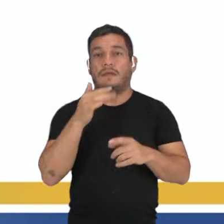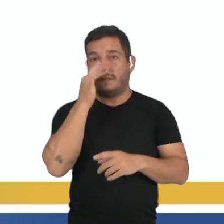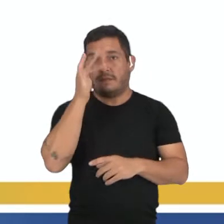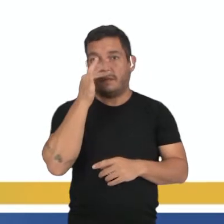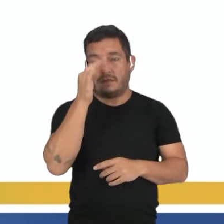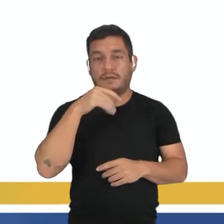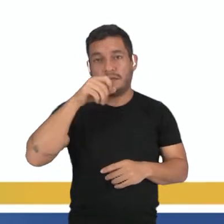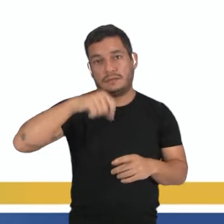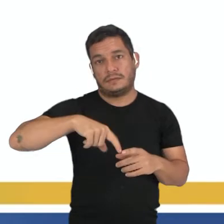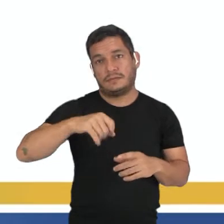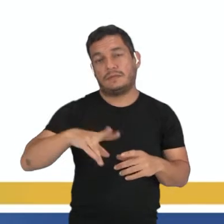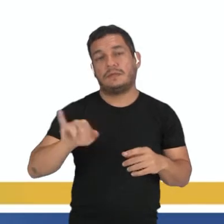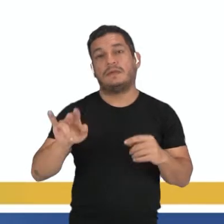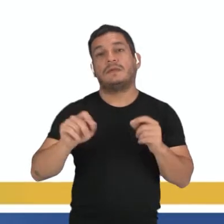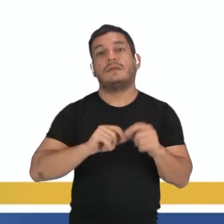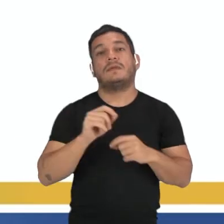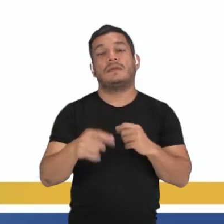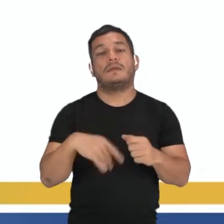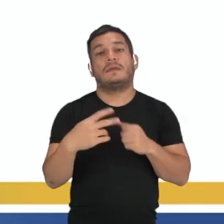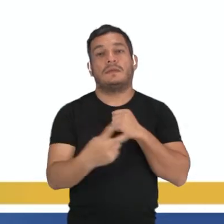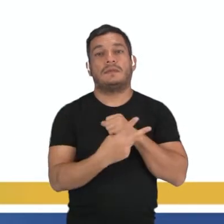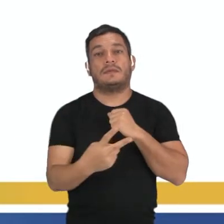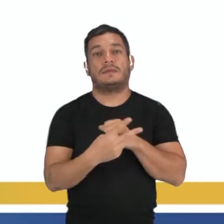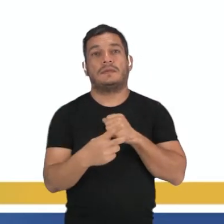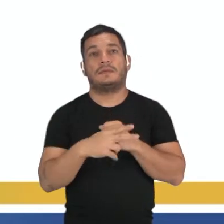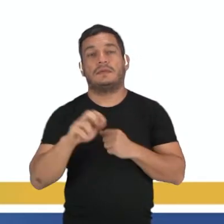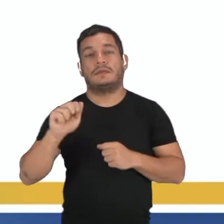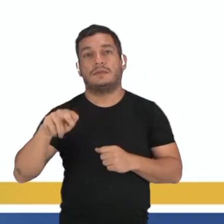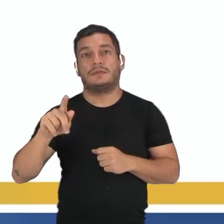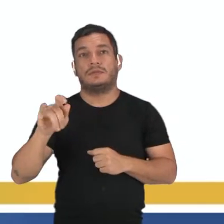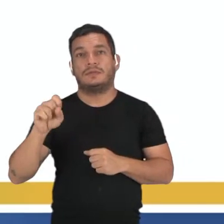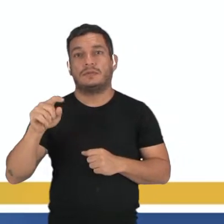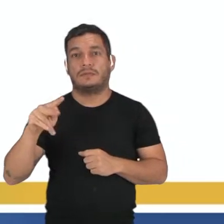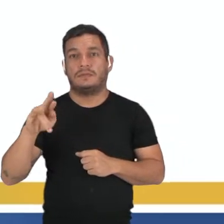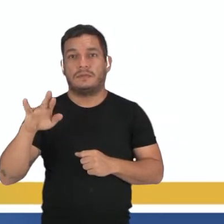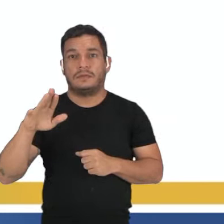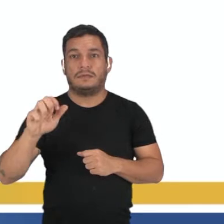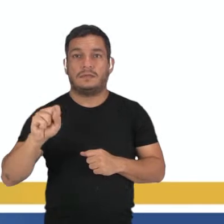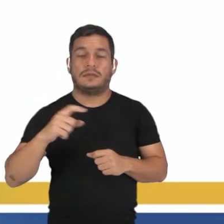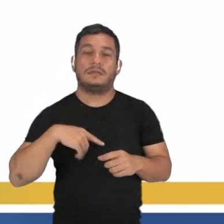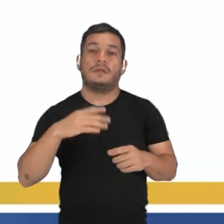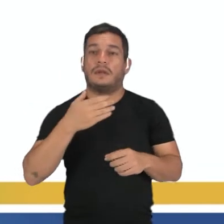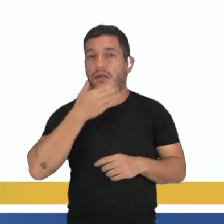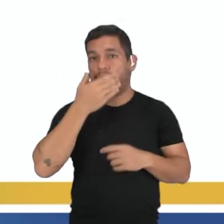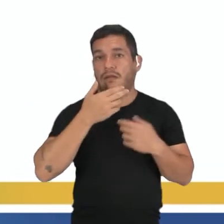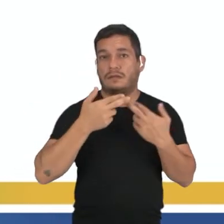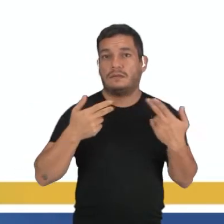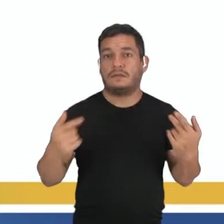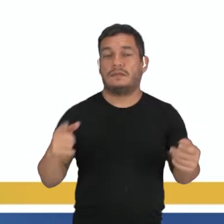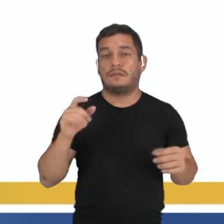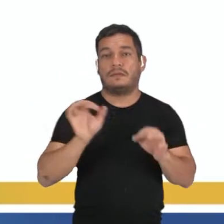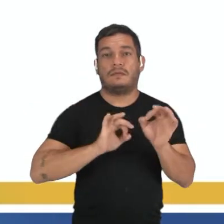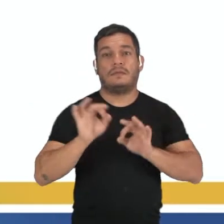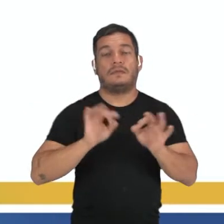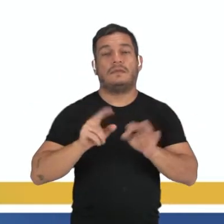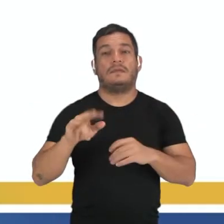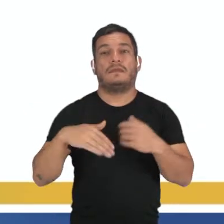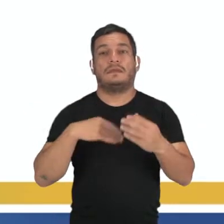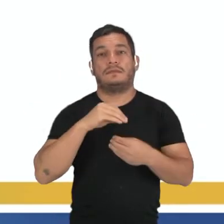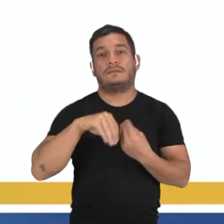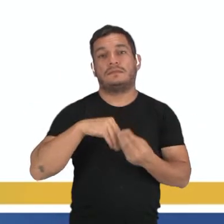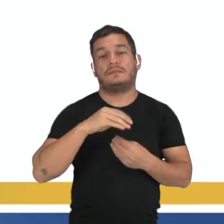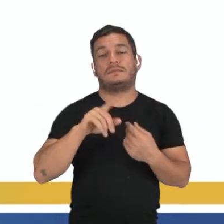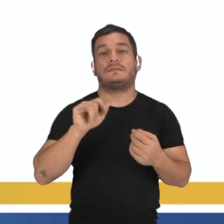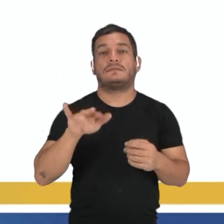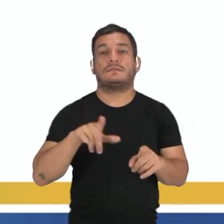sementes, então, o que que vai ser a proteção dessas angiospermas afinal? Vai ser a questão dos frutos, né, que é uma estrutura que vai envolver,